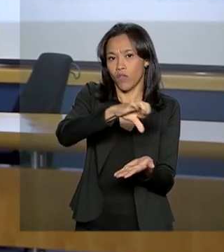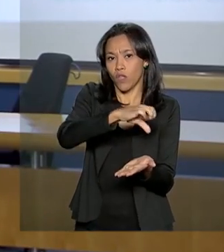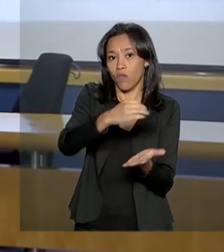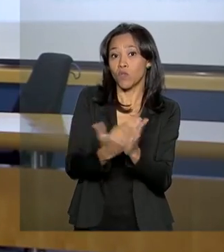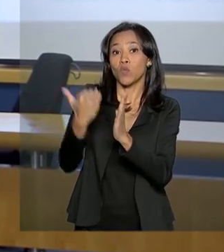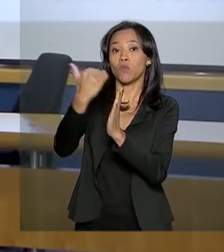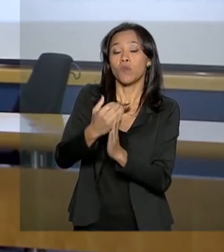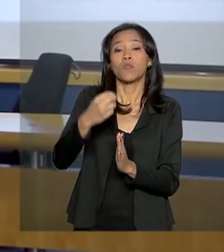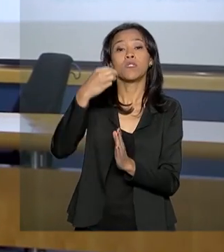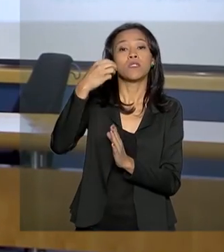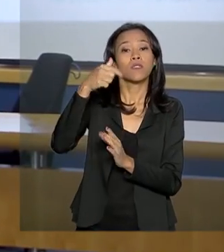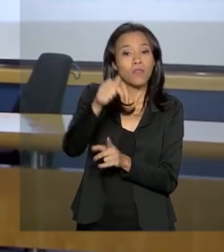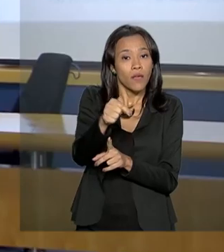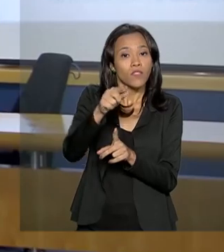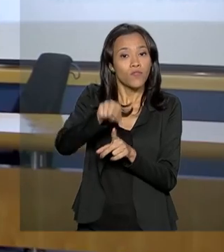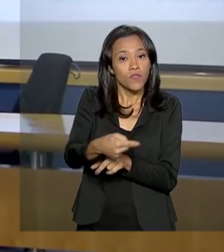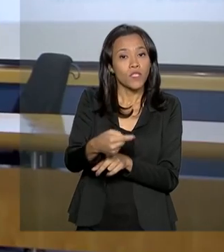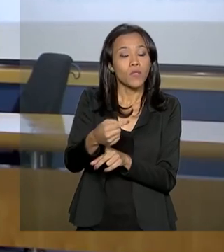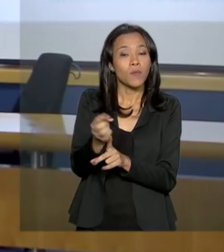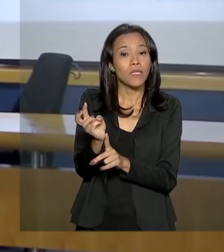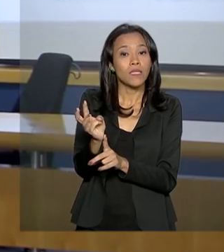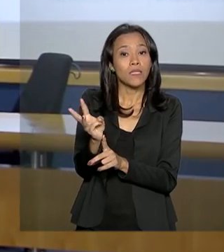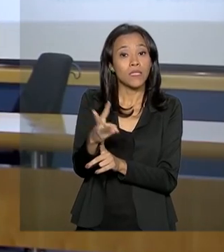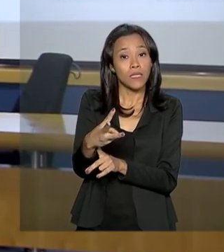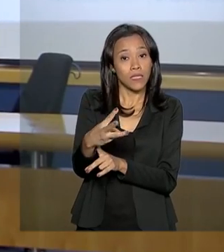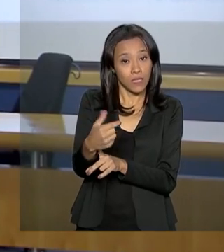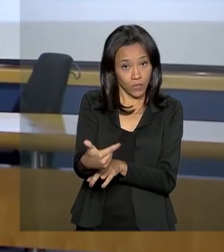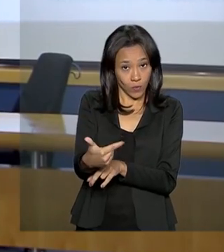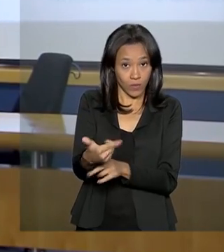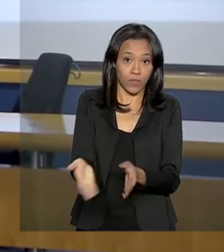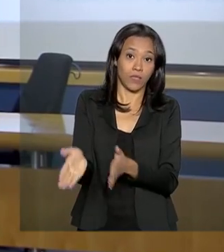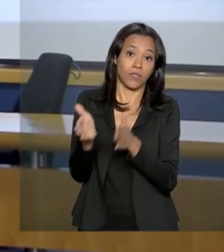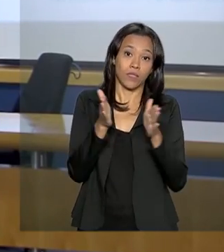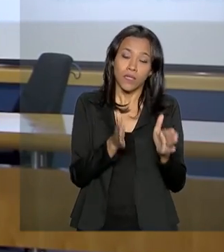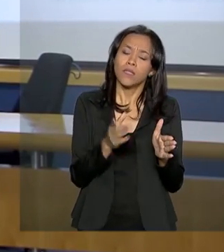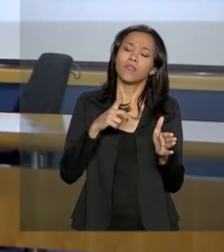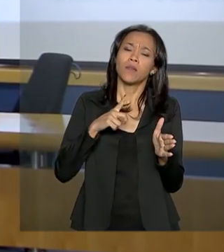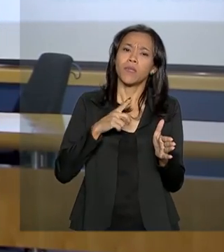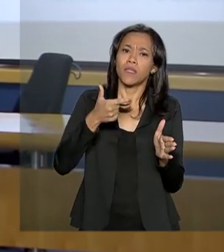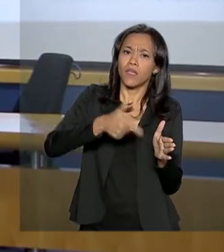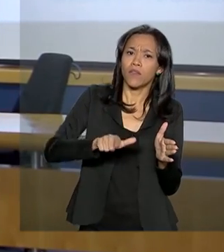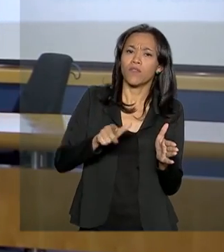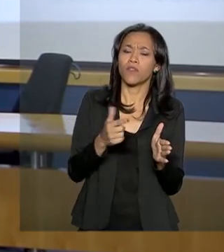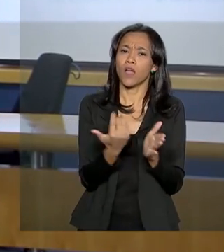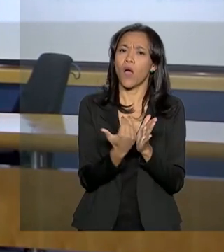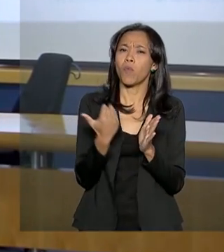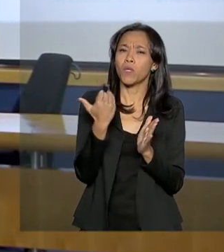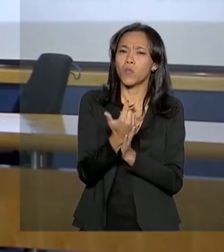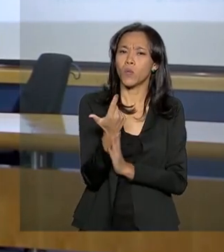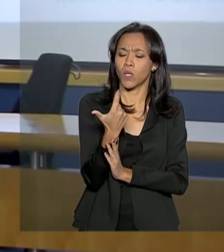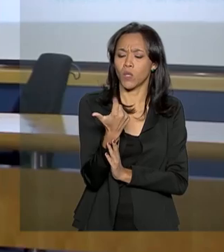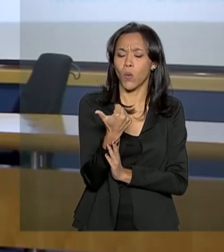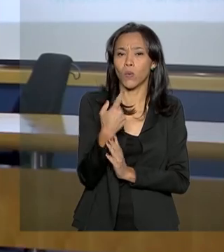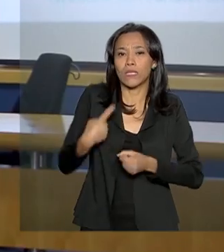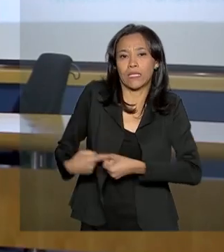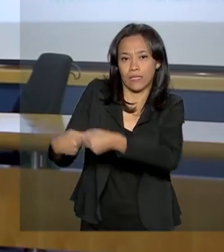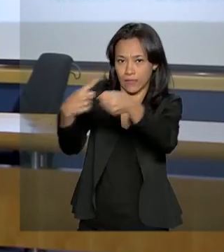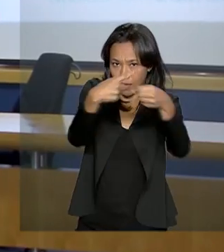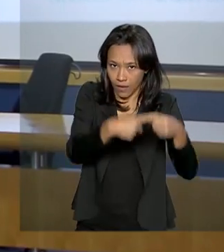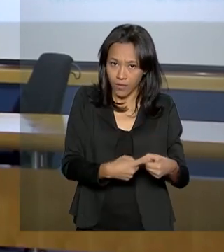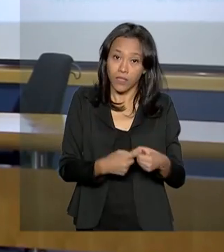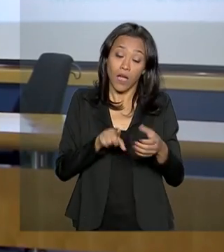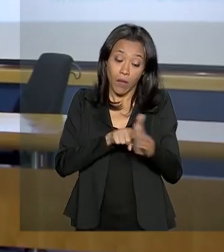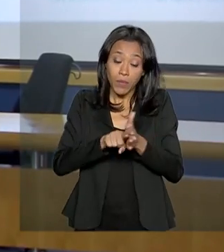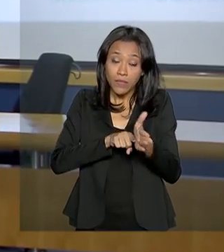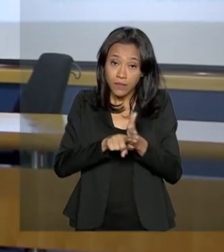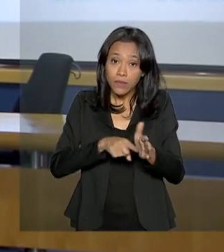,32. E as notas médias apresentaram aumento em 12 cidades. A pesquisa mostra